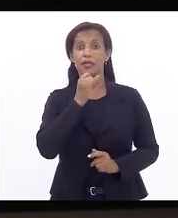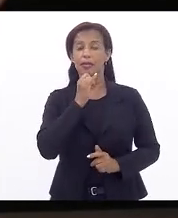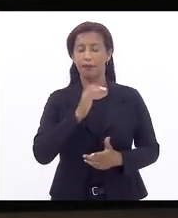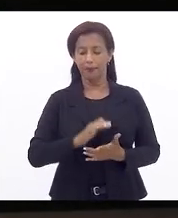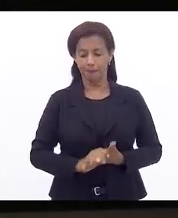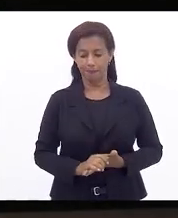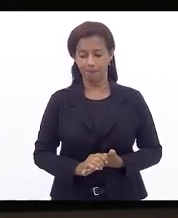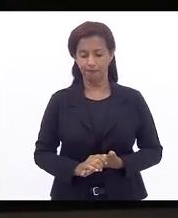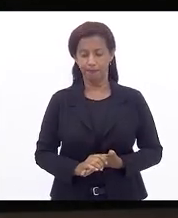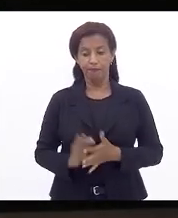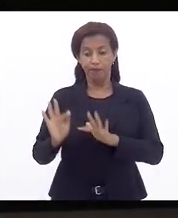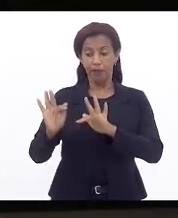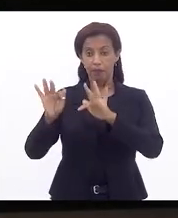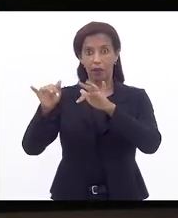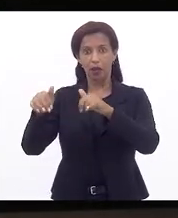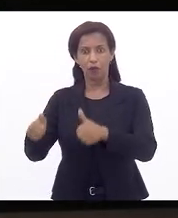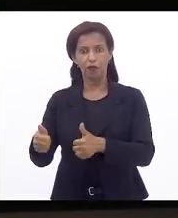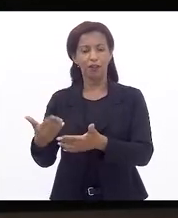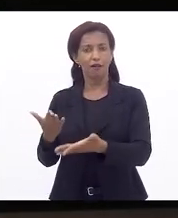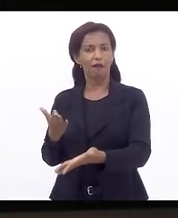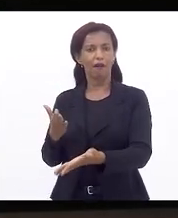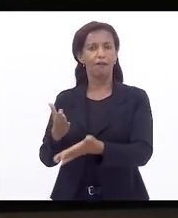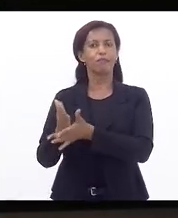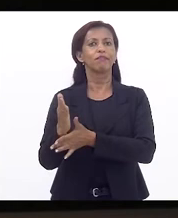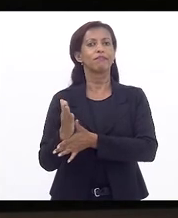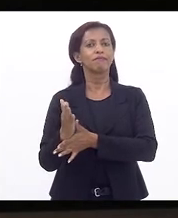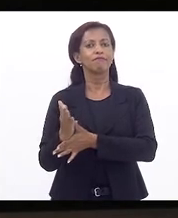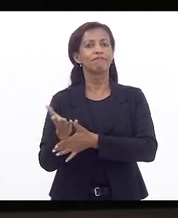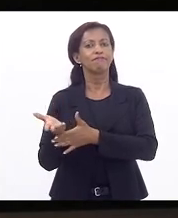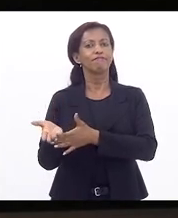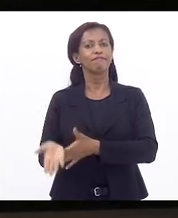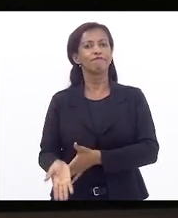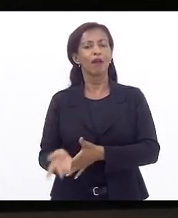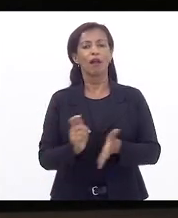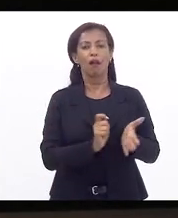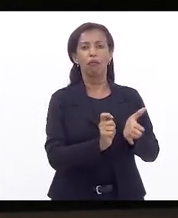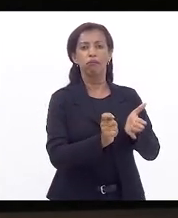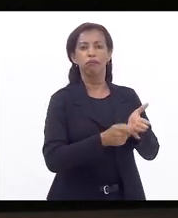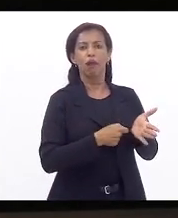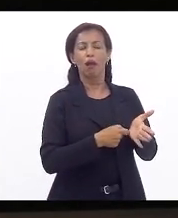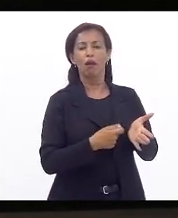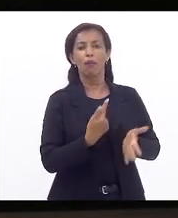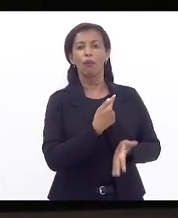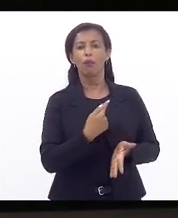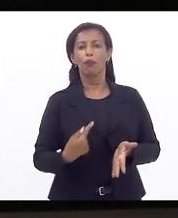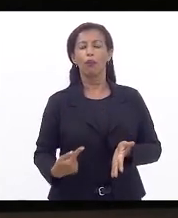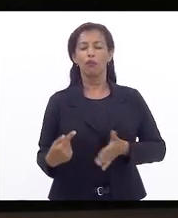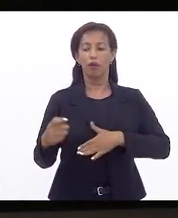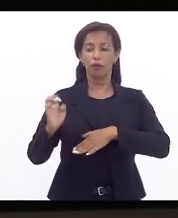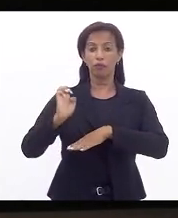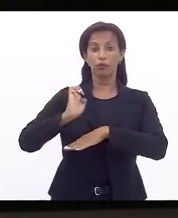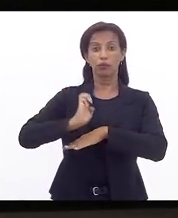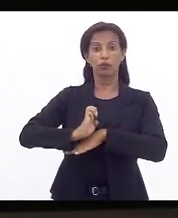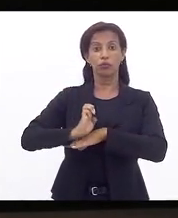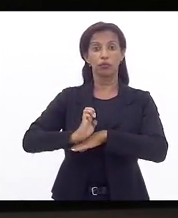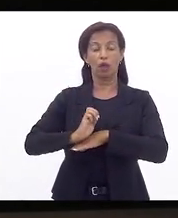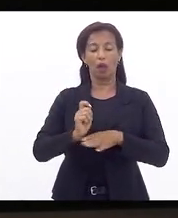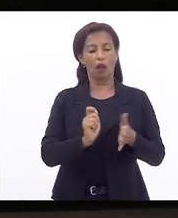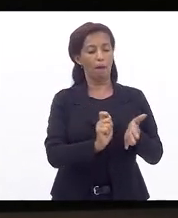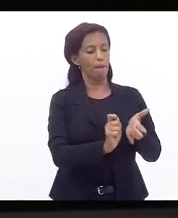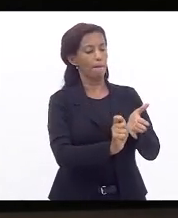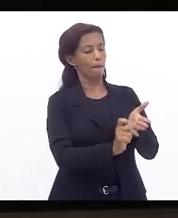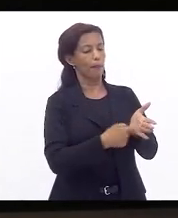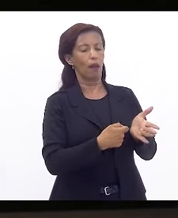para no final ser aprovado a autorização para o governo do Estado assinar